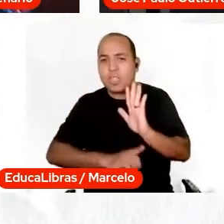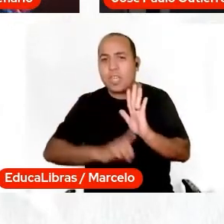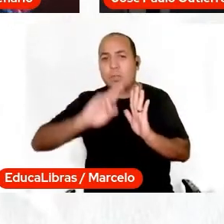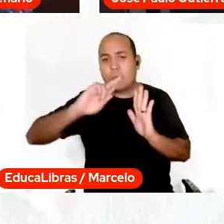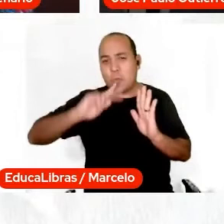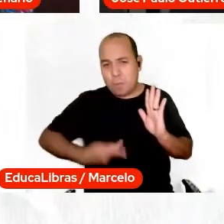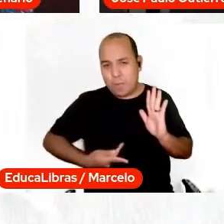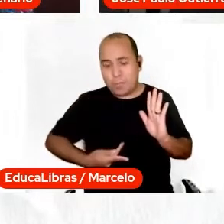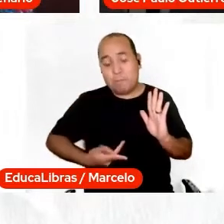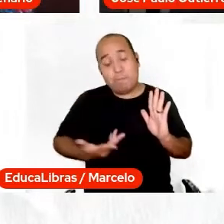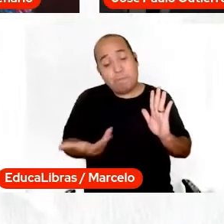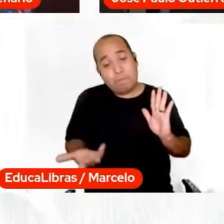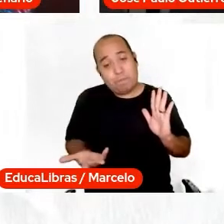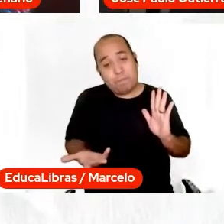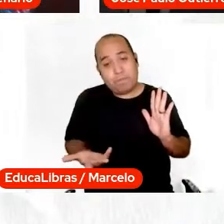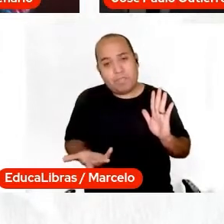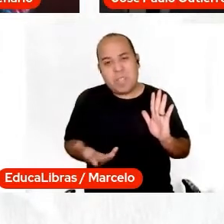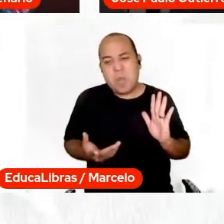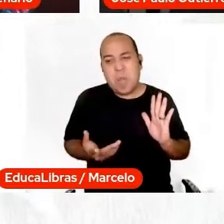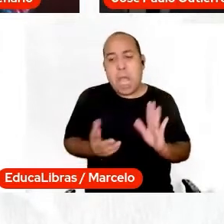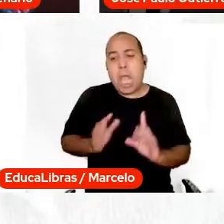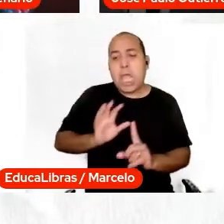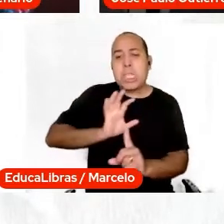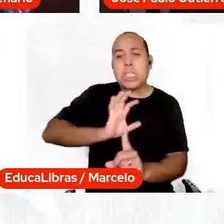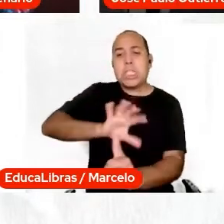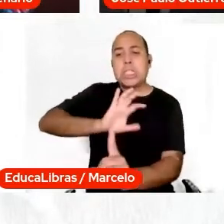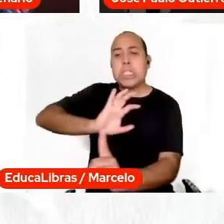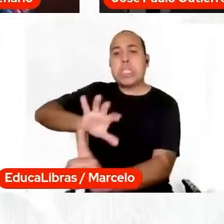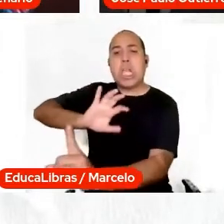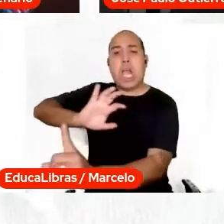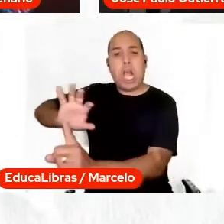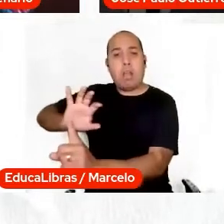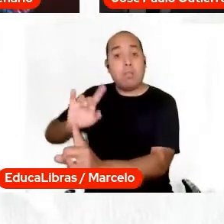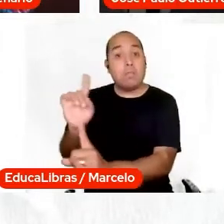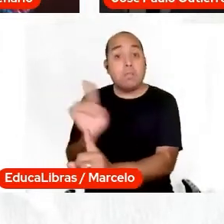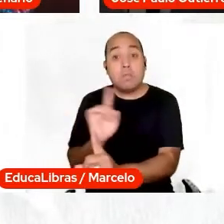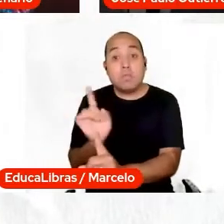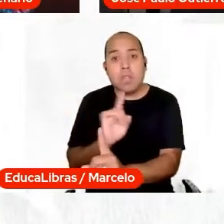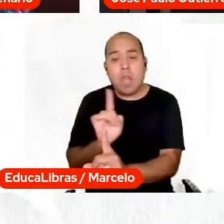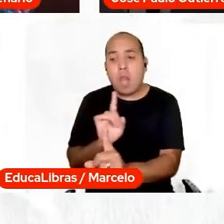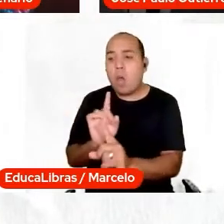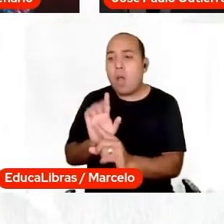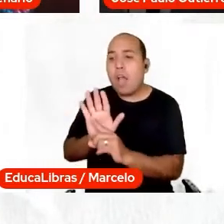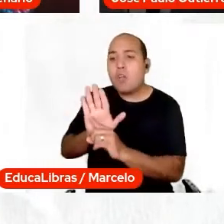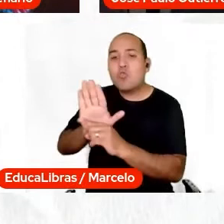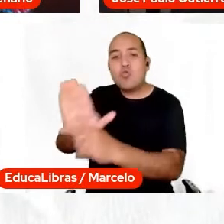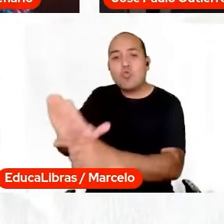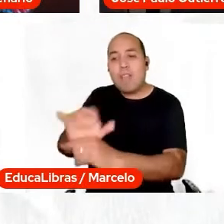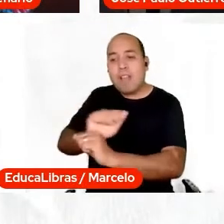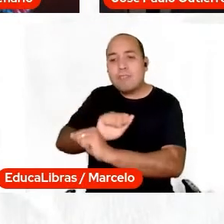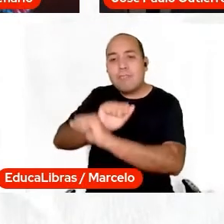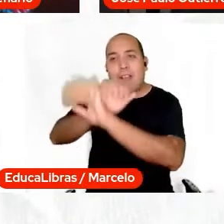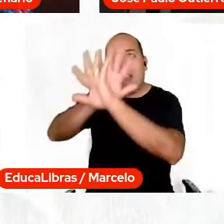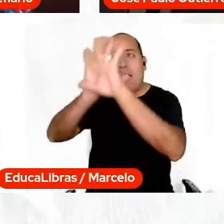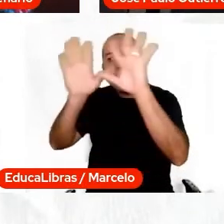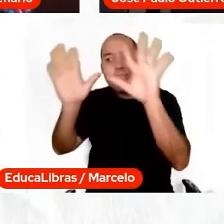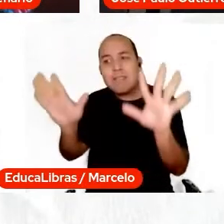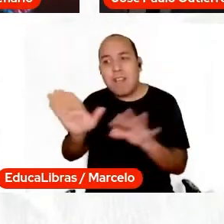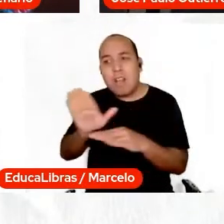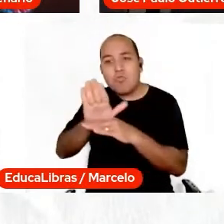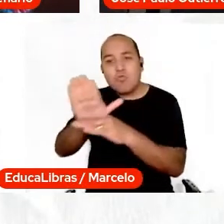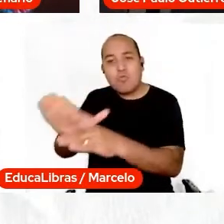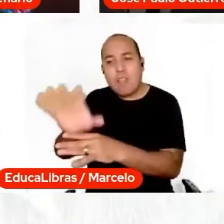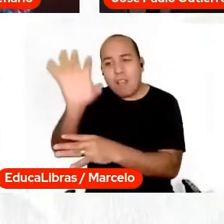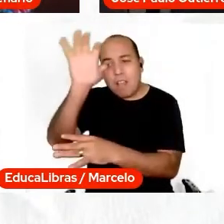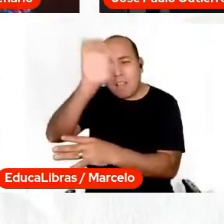então a gente não está doutrinando, Bia, a gente está esclarecendo, trazendo conhecimento a